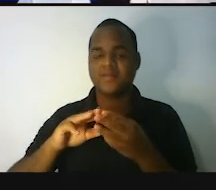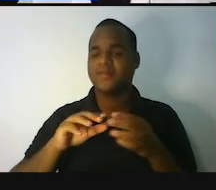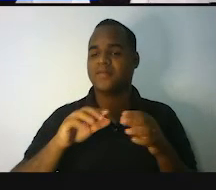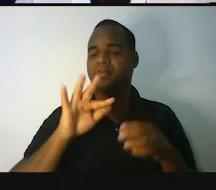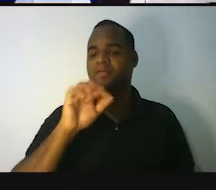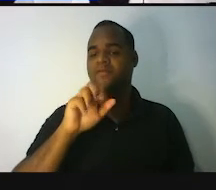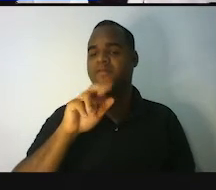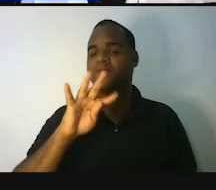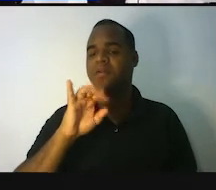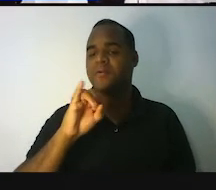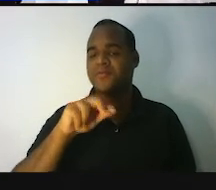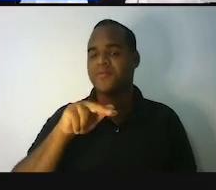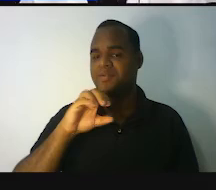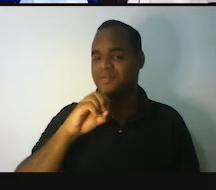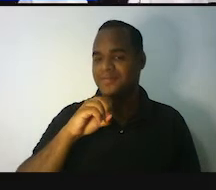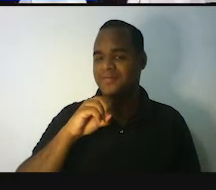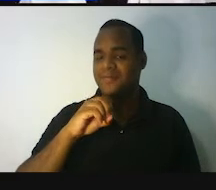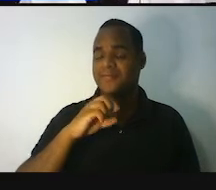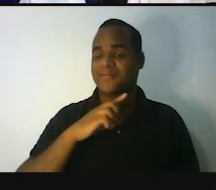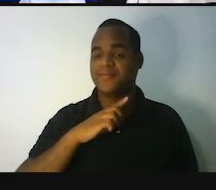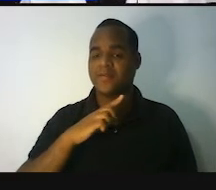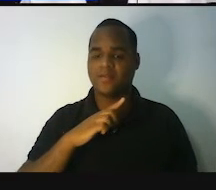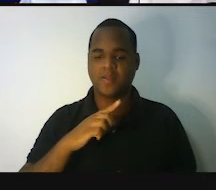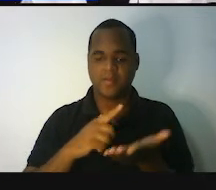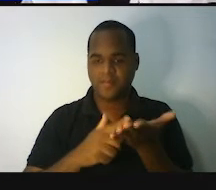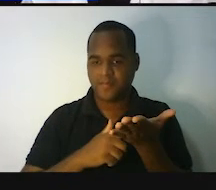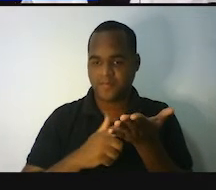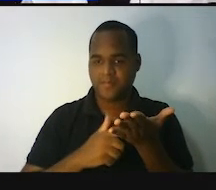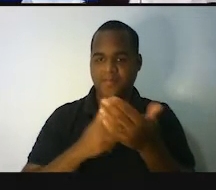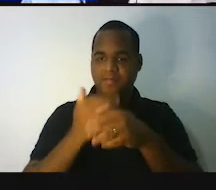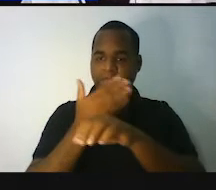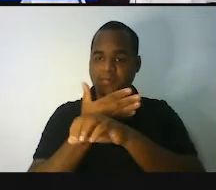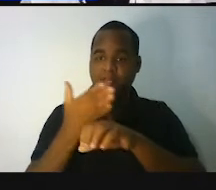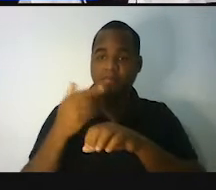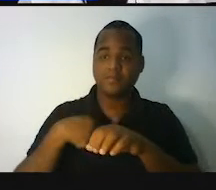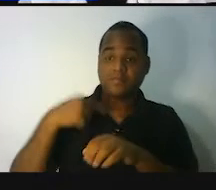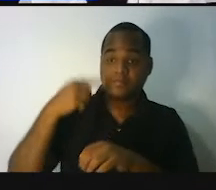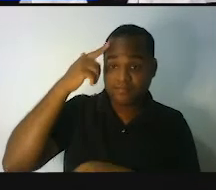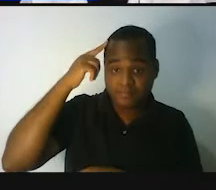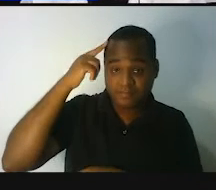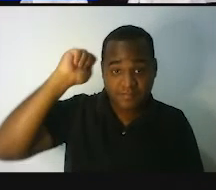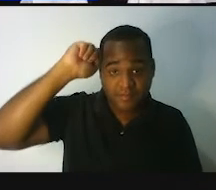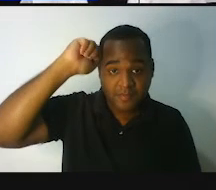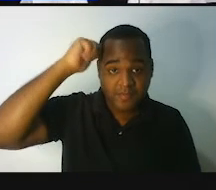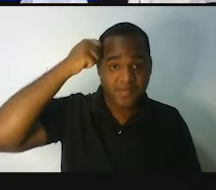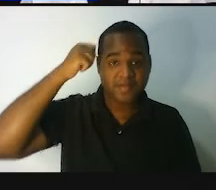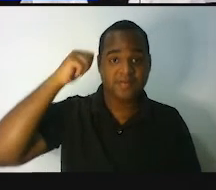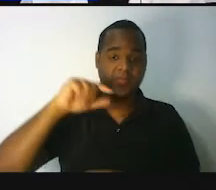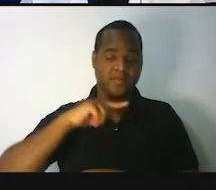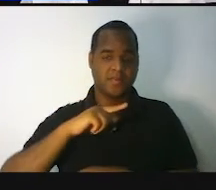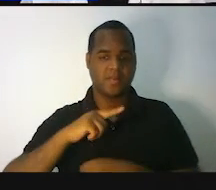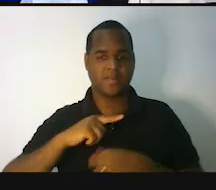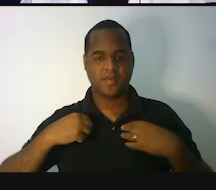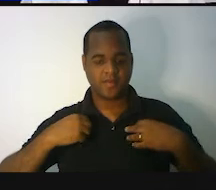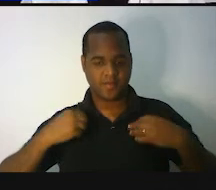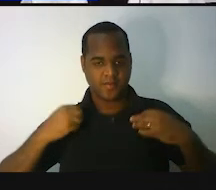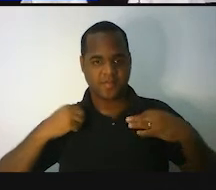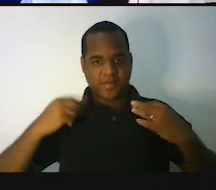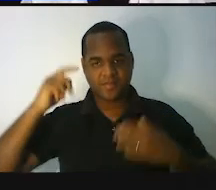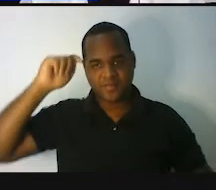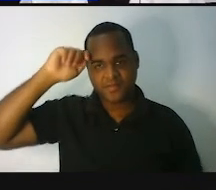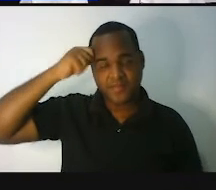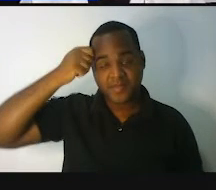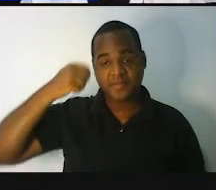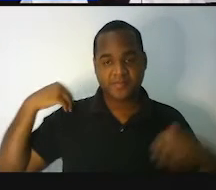Faustino Dias Lima. Eu tenho pele branca, cabelo preto, estou vestindo uma camisa preta,